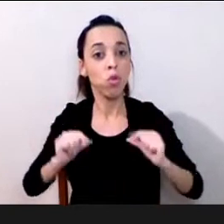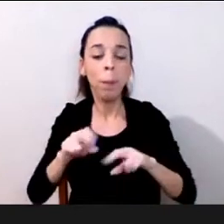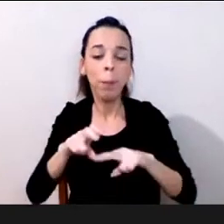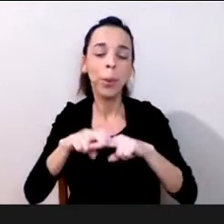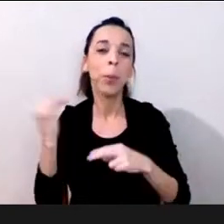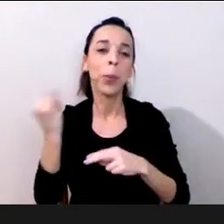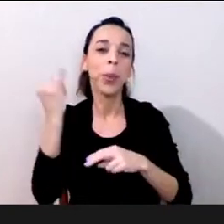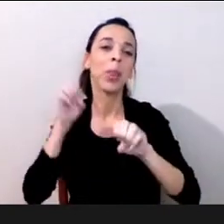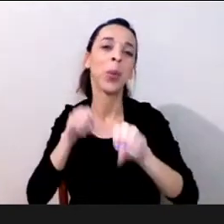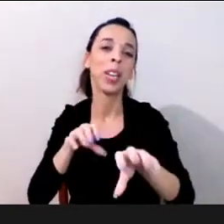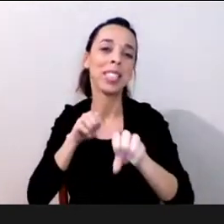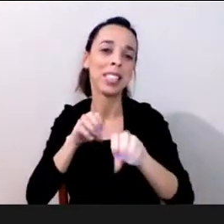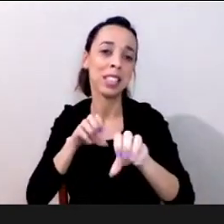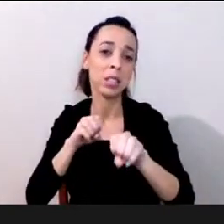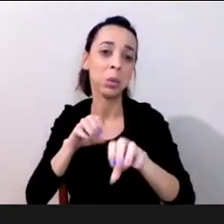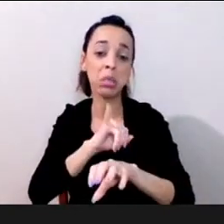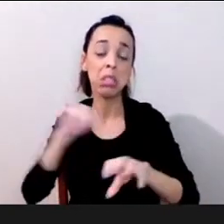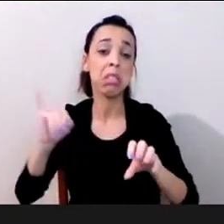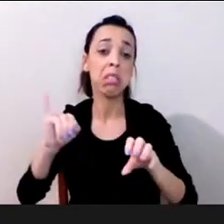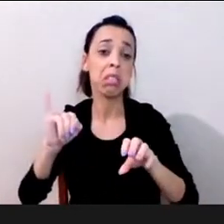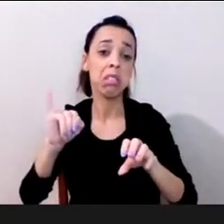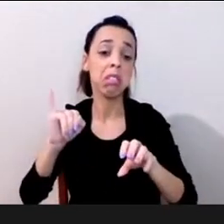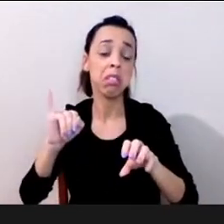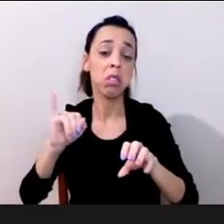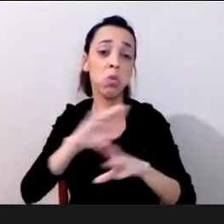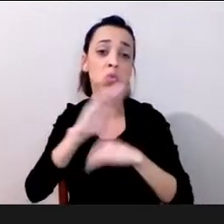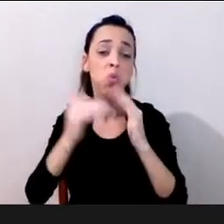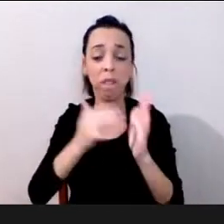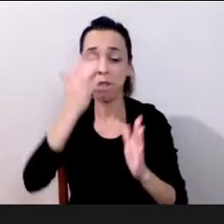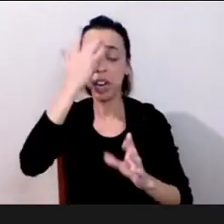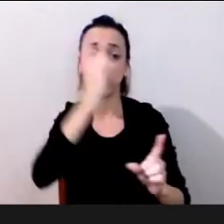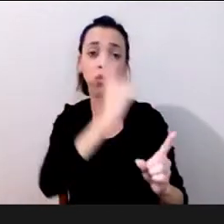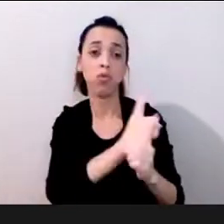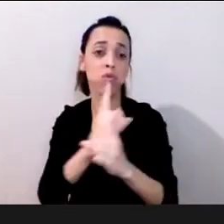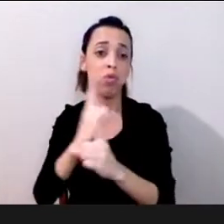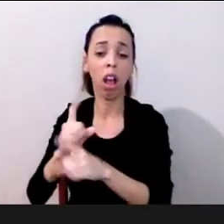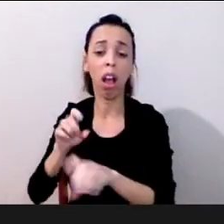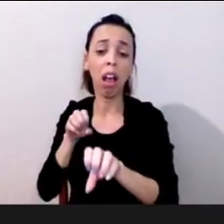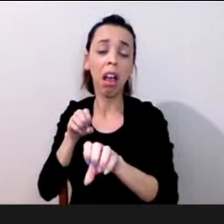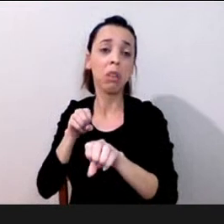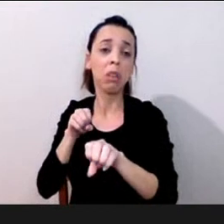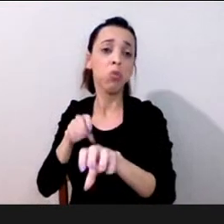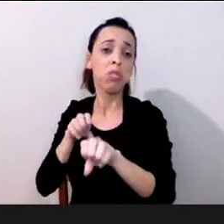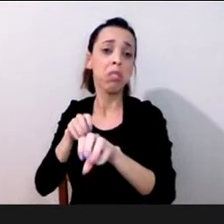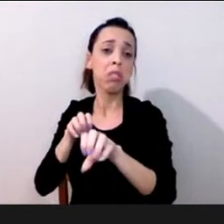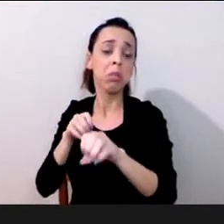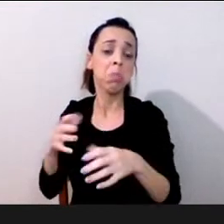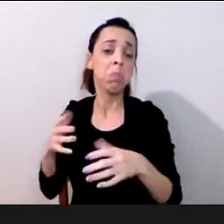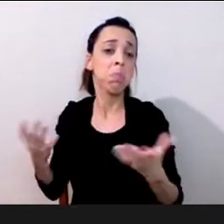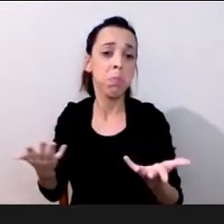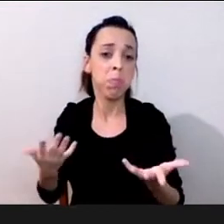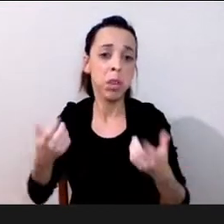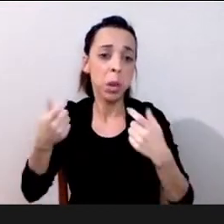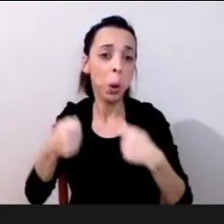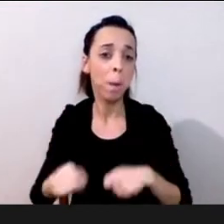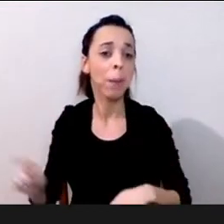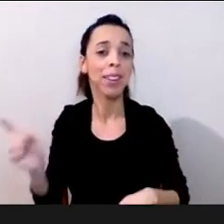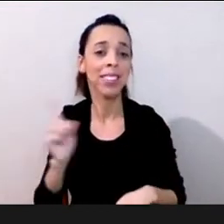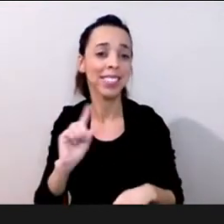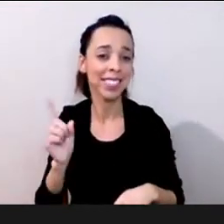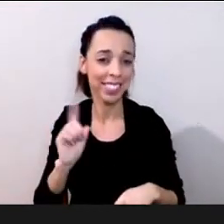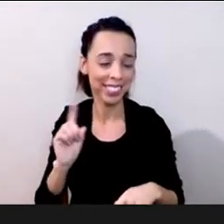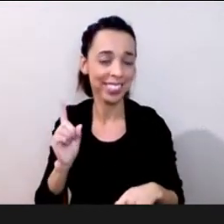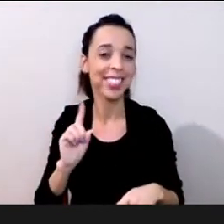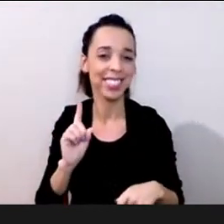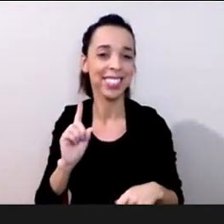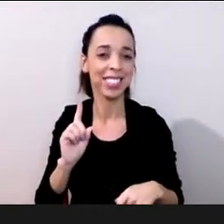fosse muito claro a educação era simplesmente uma cartilha hoje em dia precisamos de uma educação para nos ajudar a resolver problemas a questão